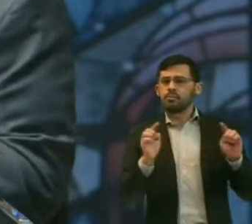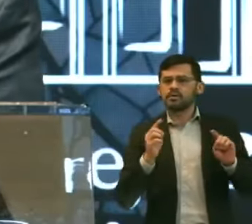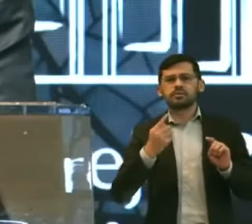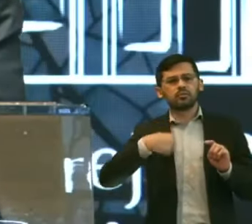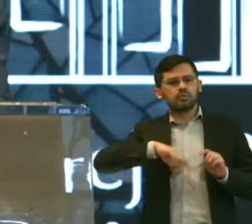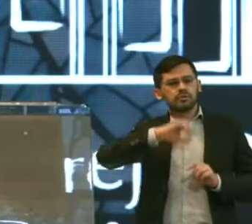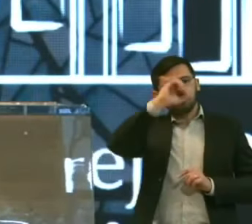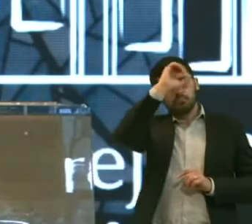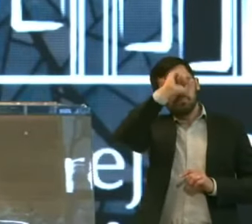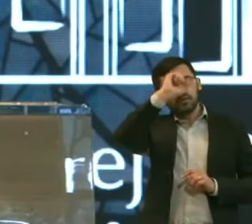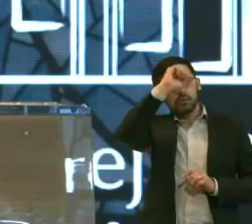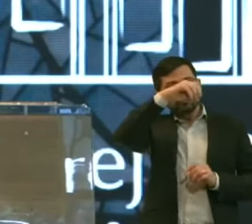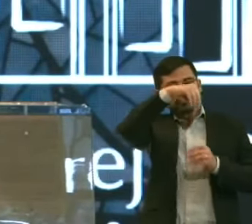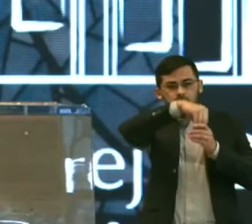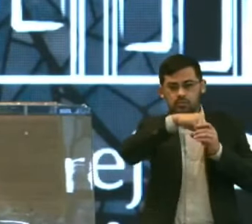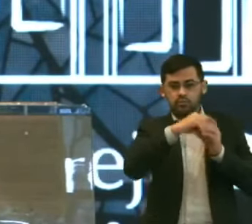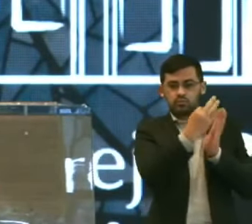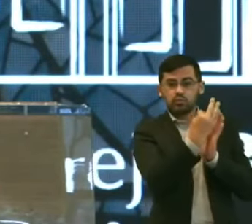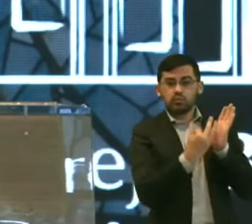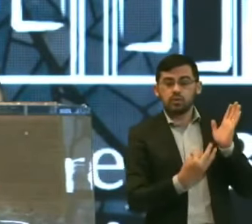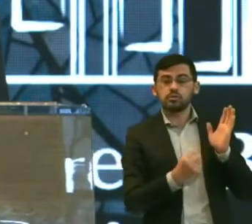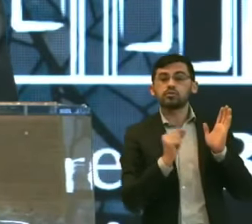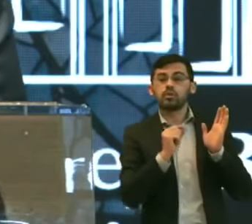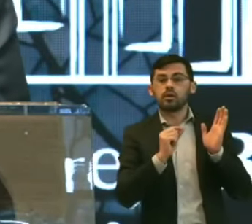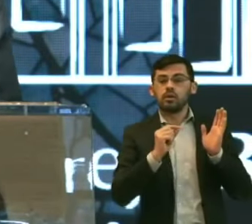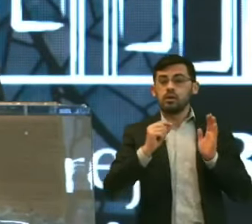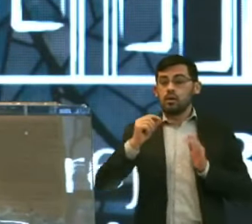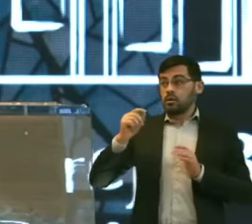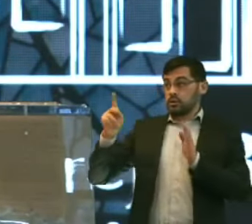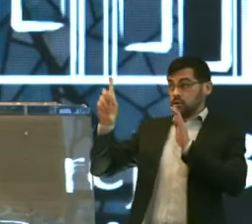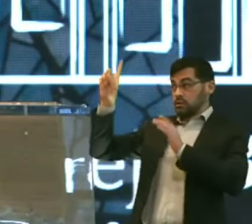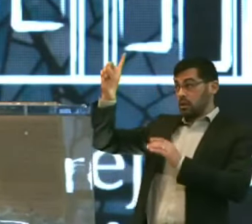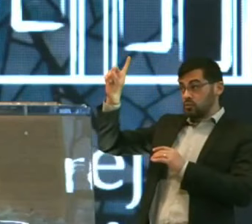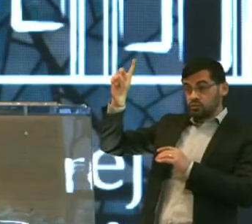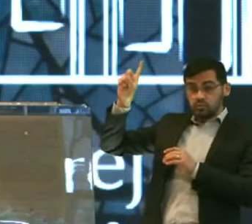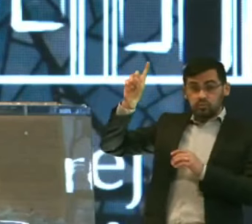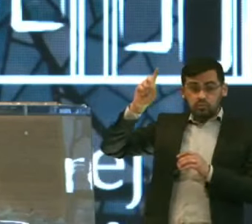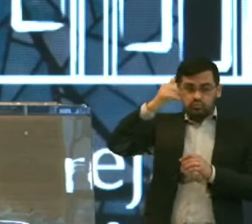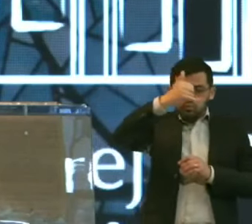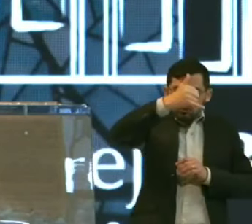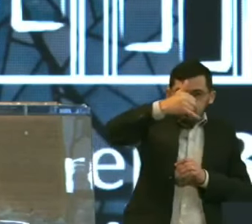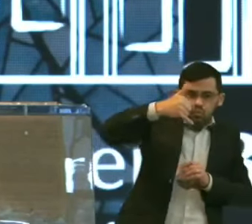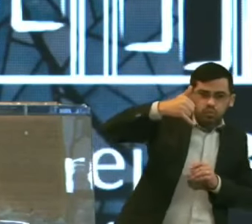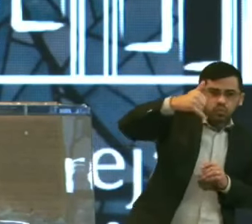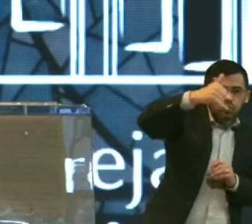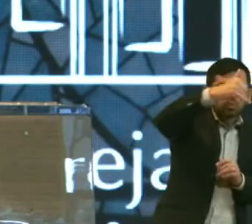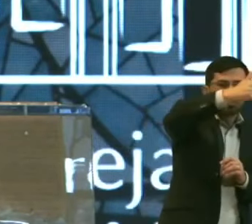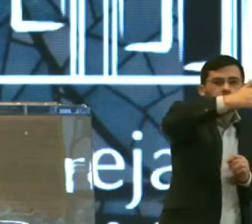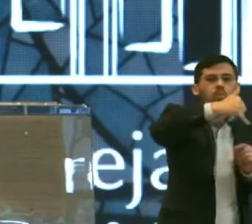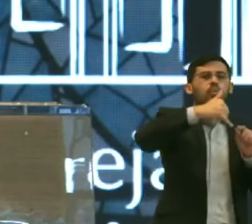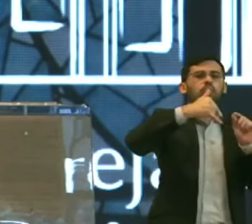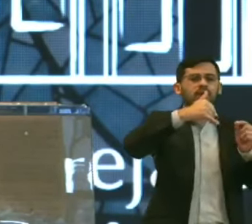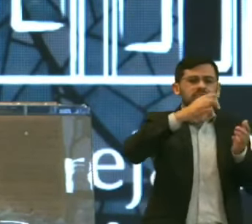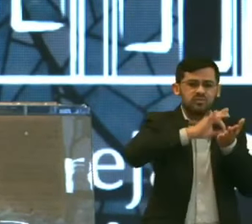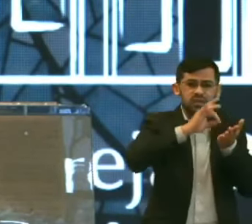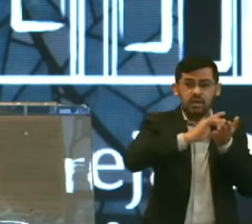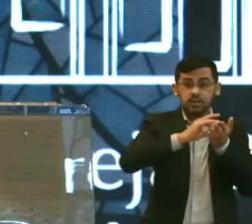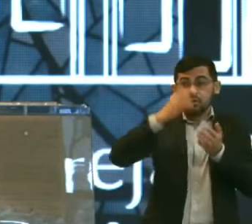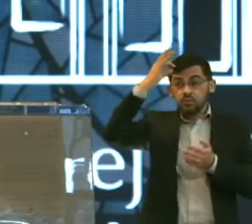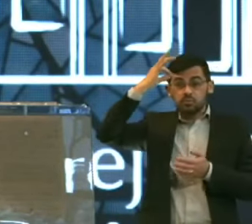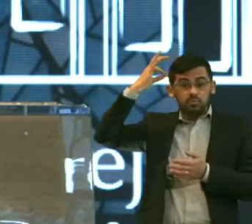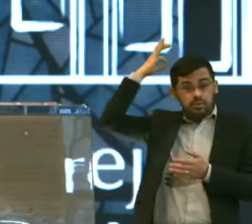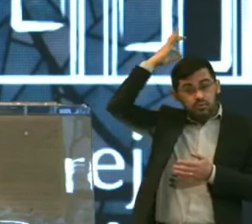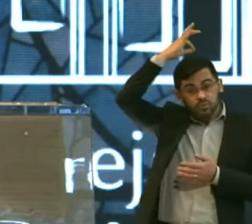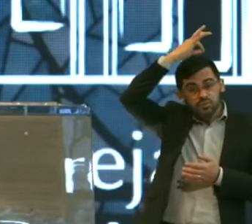coisa Que aprendemos aqui É que a unção de Deus É uma capacidade Do Espírito